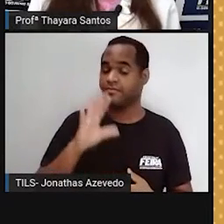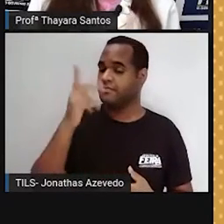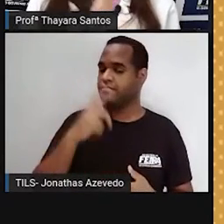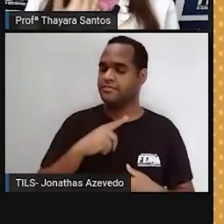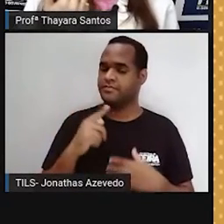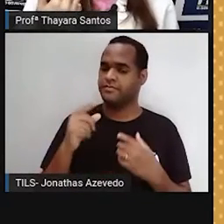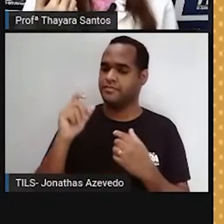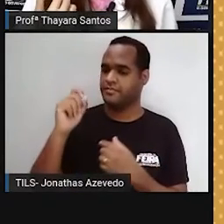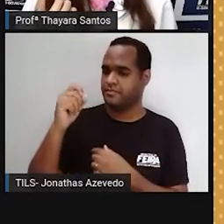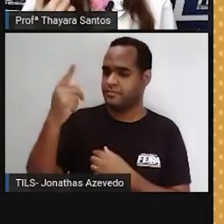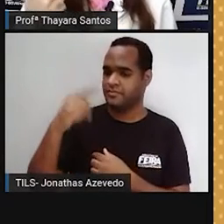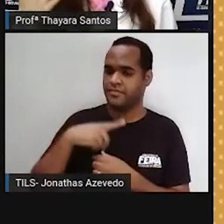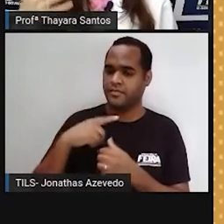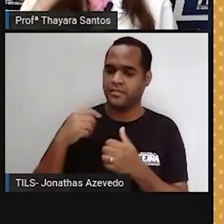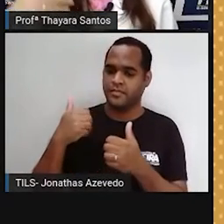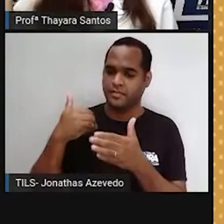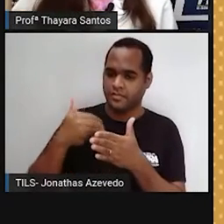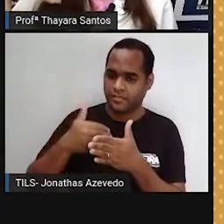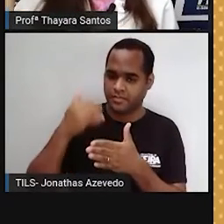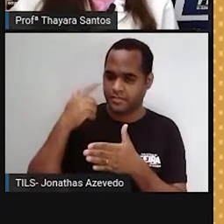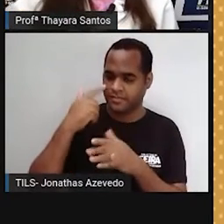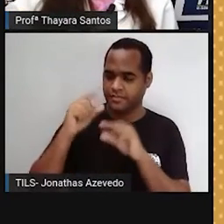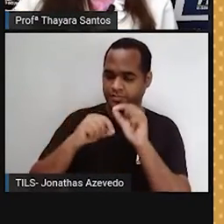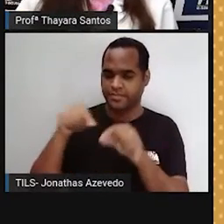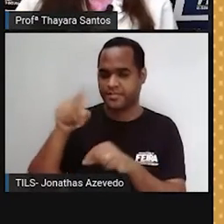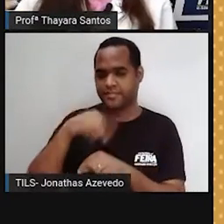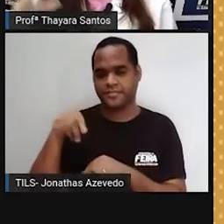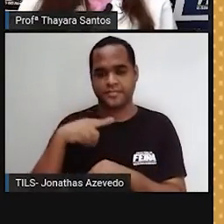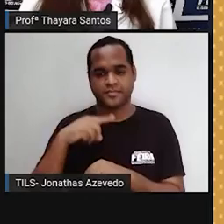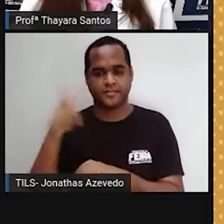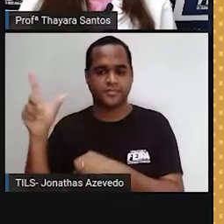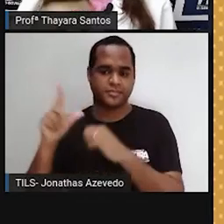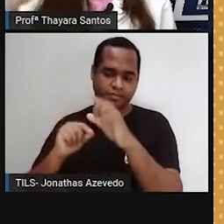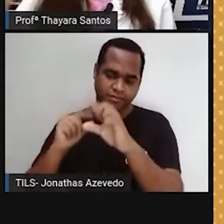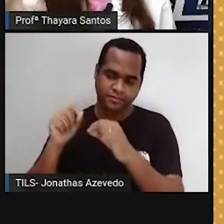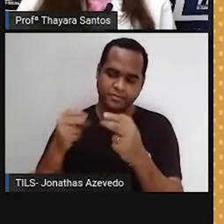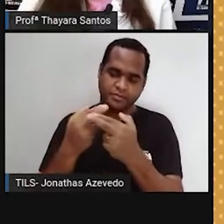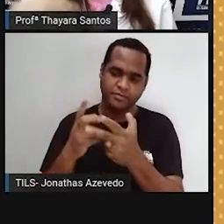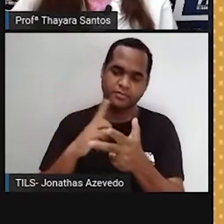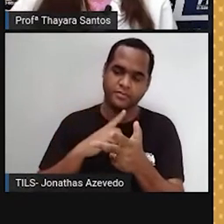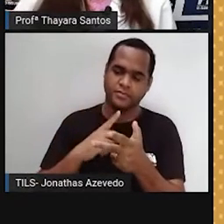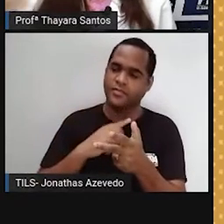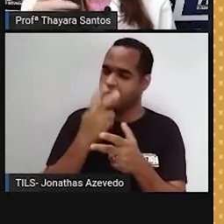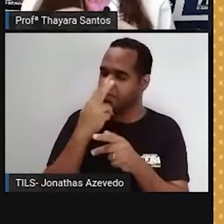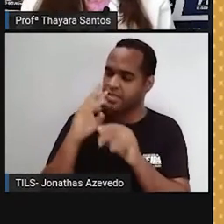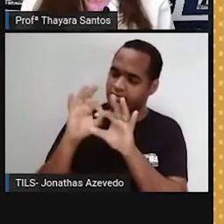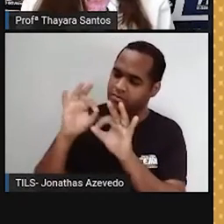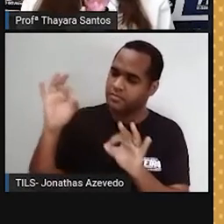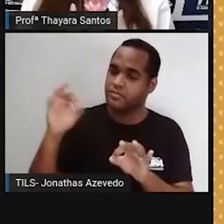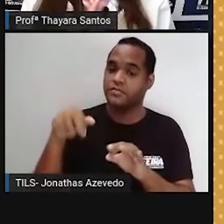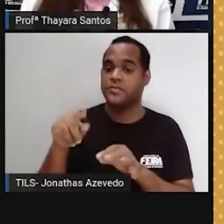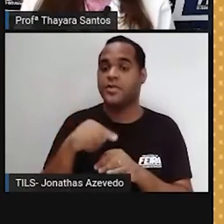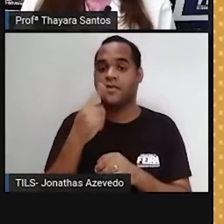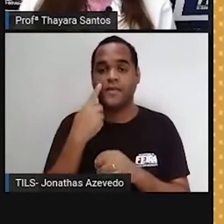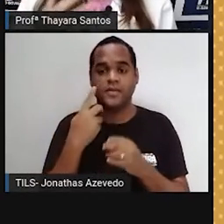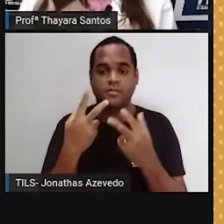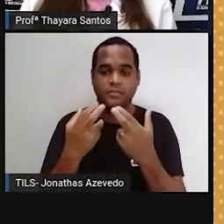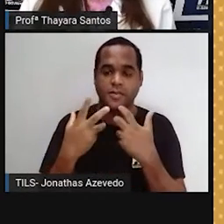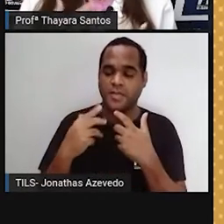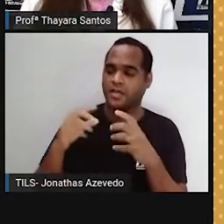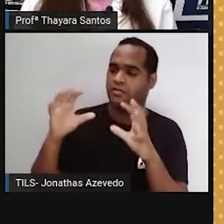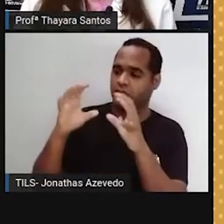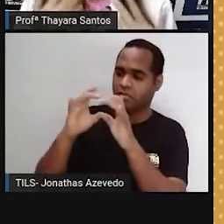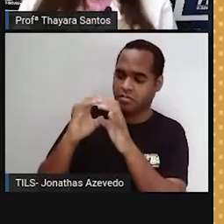tá mais próximo de nós do que essas outras estrelas. Essas outras estrelas estão mais distantes, então a gente acaba vendo elas menores,